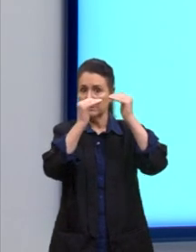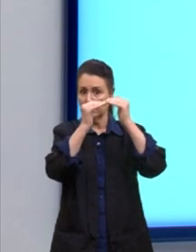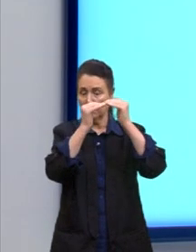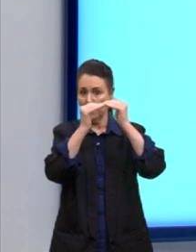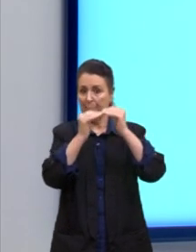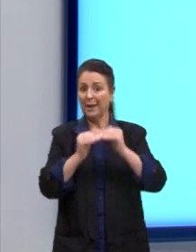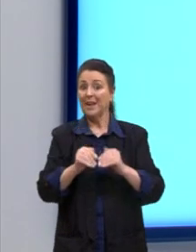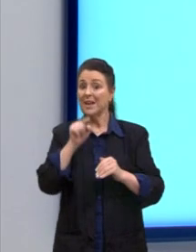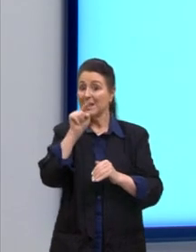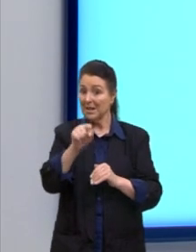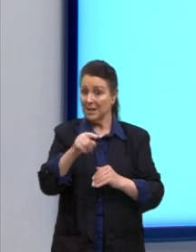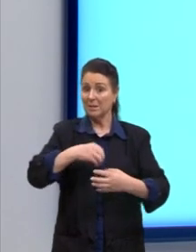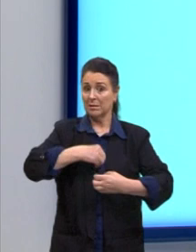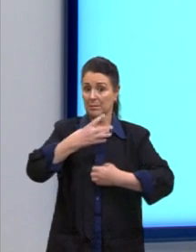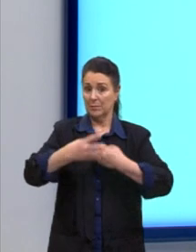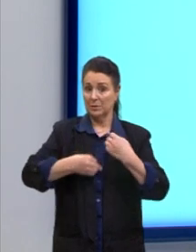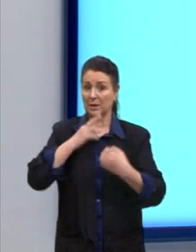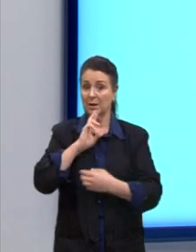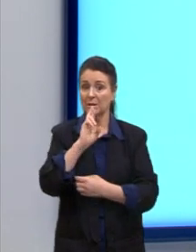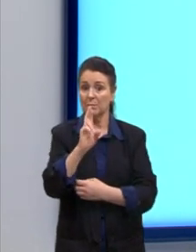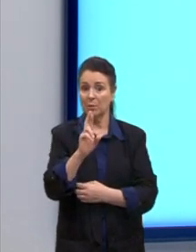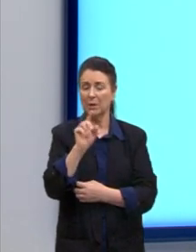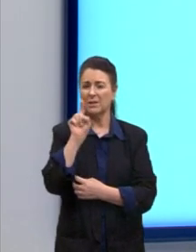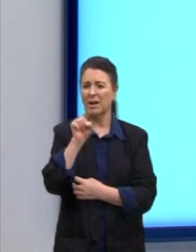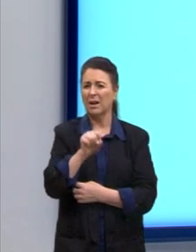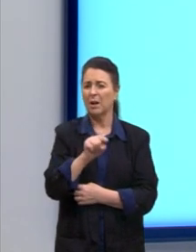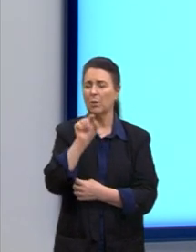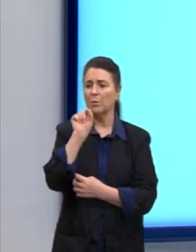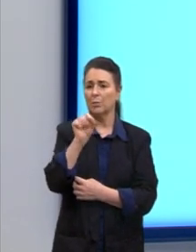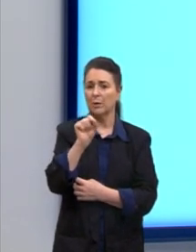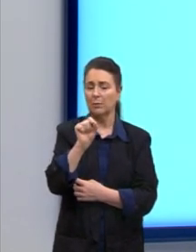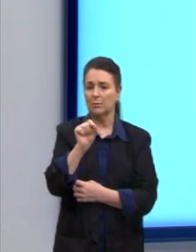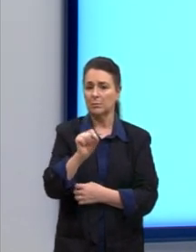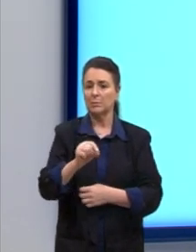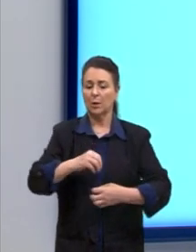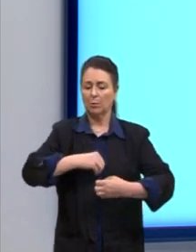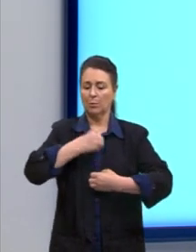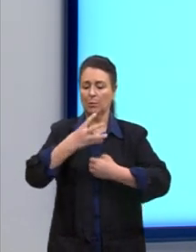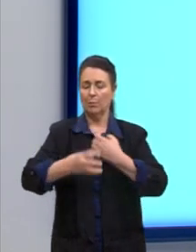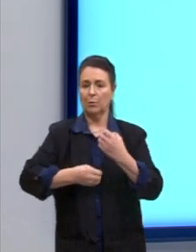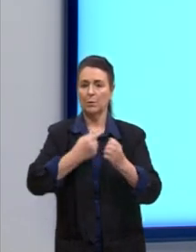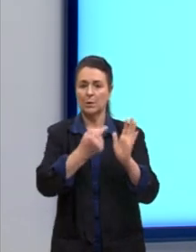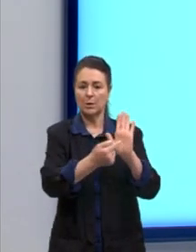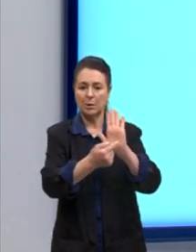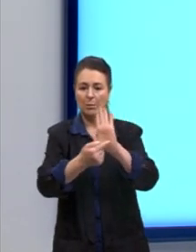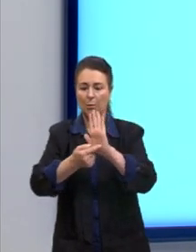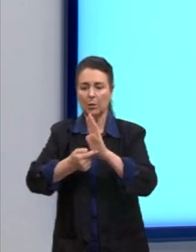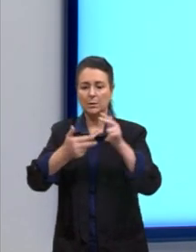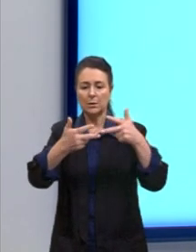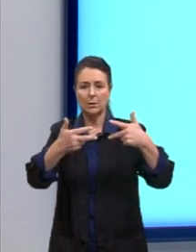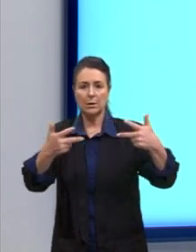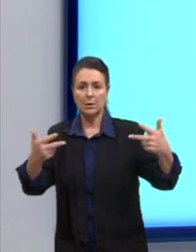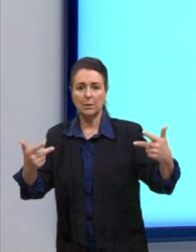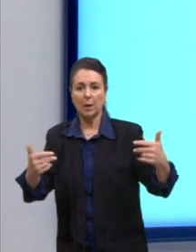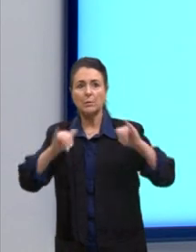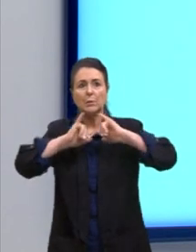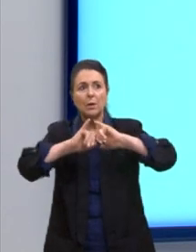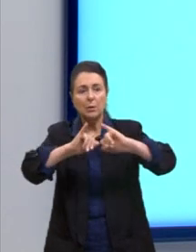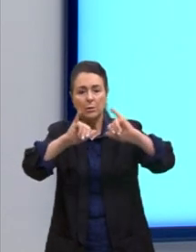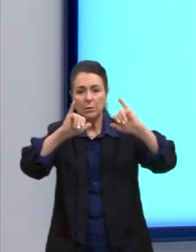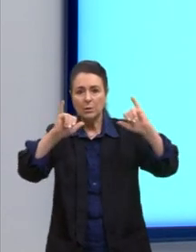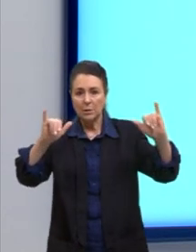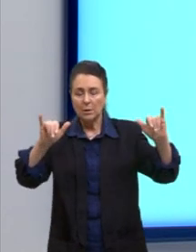Aqui a nossa resposta correta fala sobre uma poesia que traz elementos da notícia.